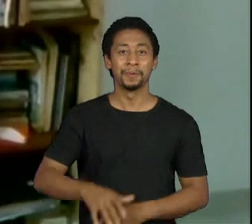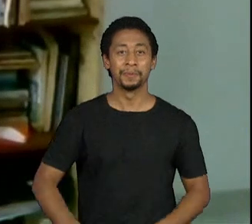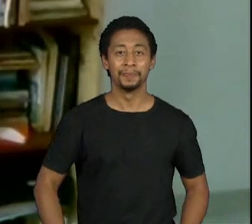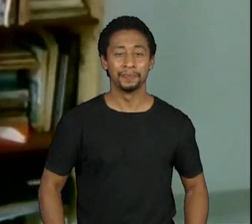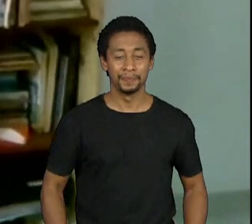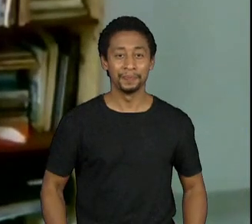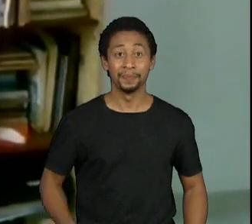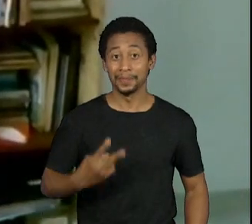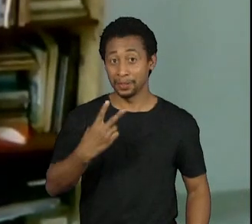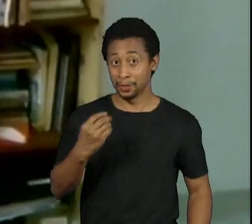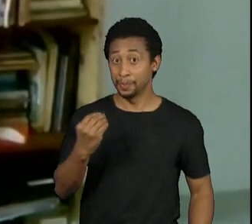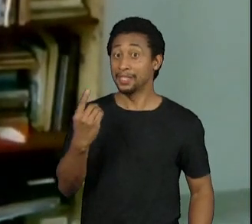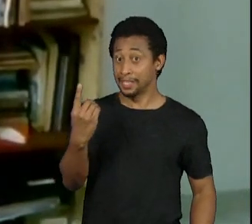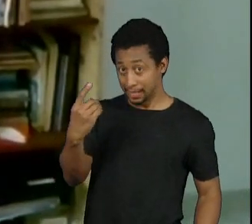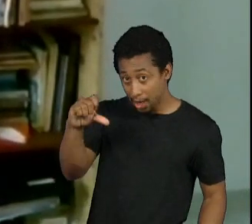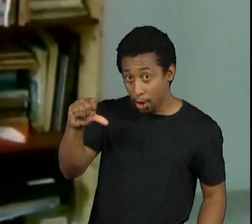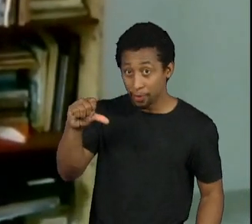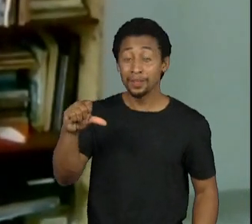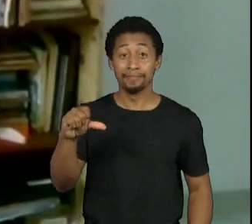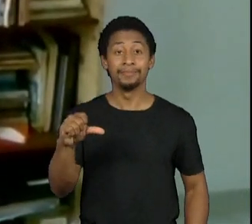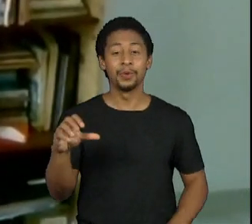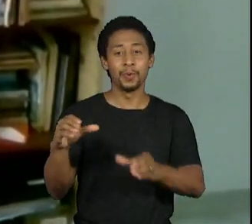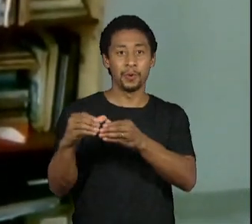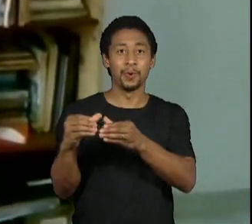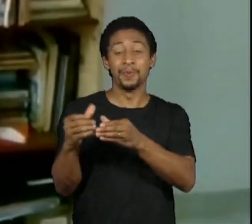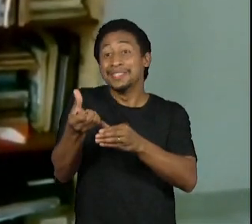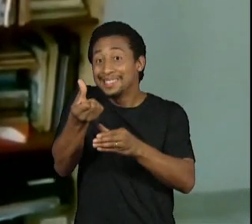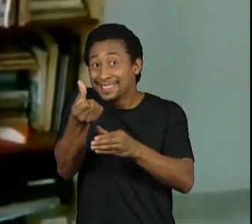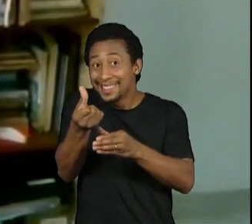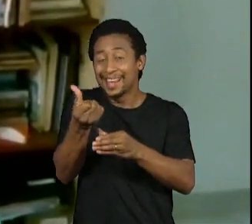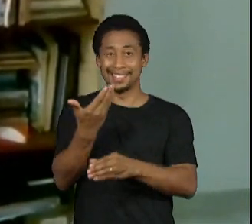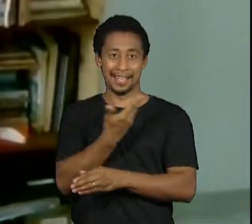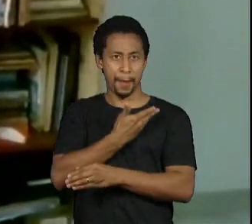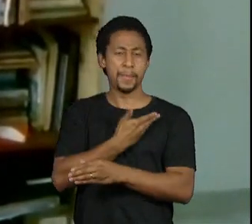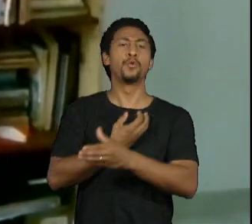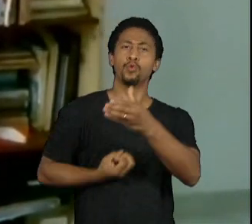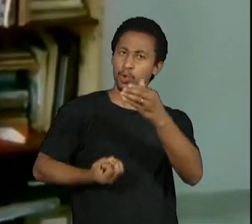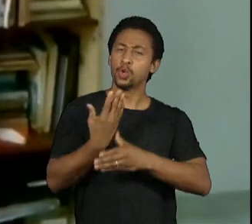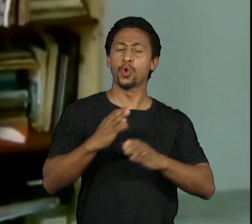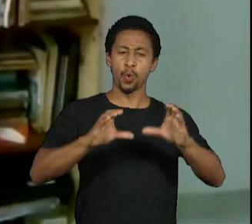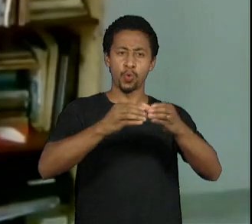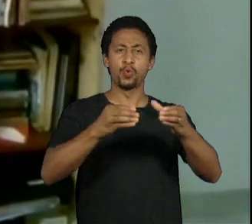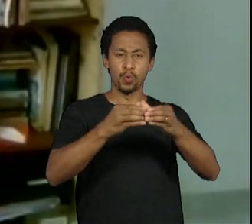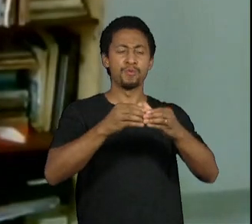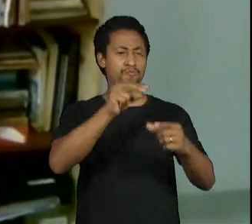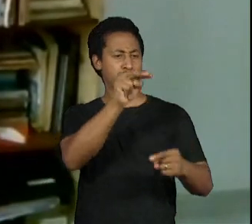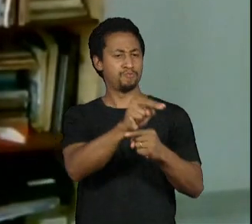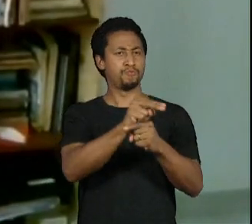Em 2019, com seis companheiros, fundou o grupo Guardiões pela Vida.